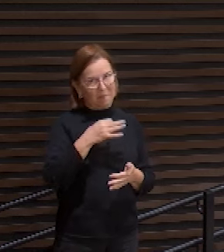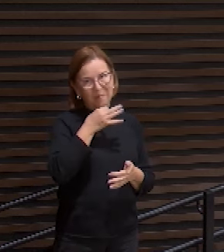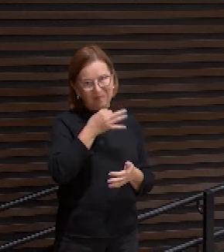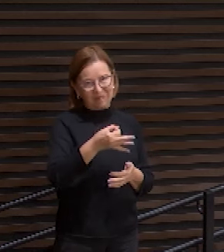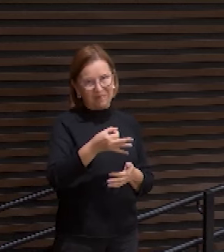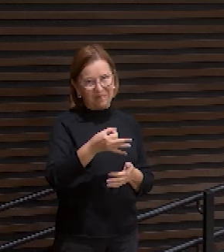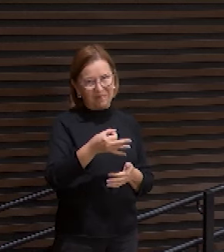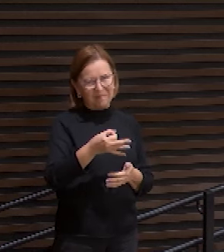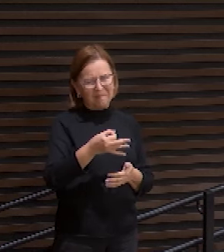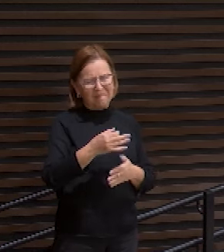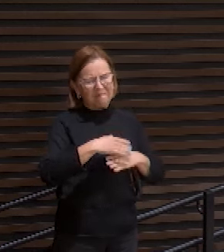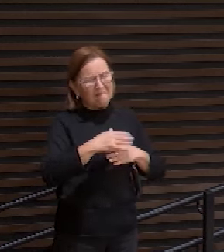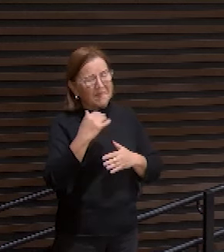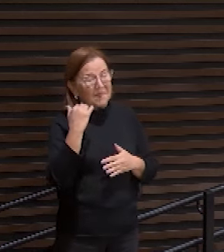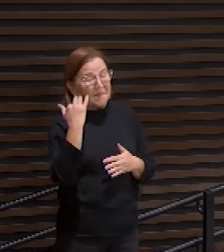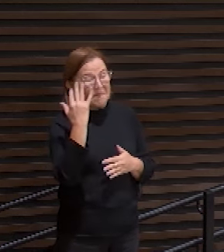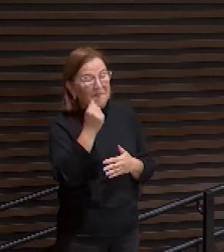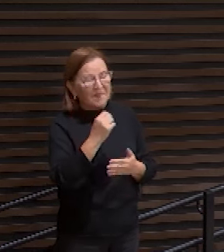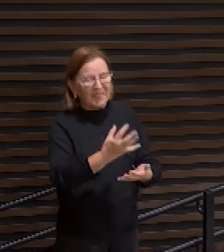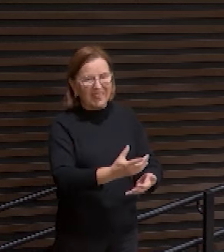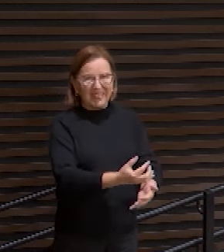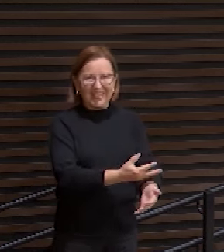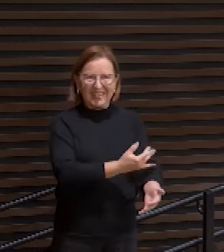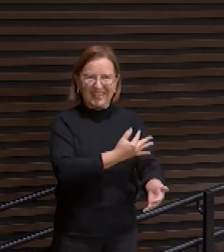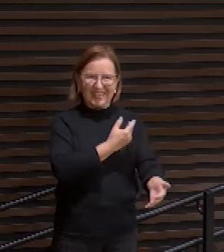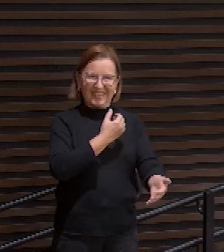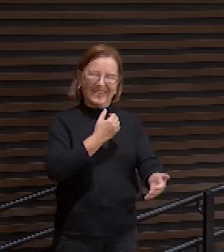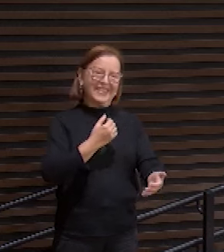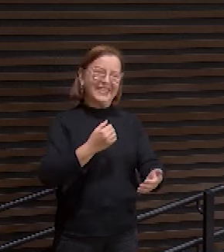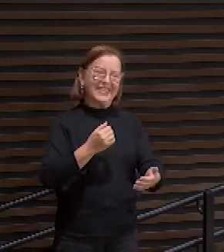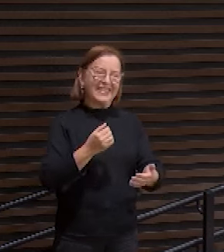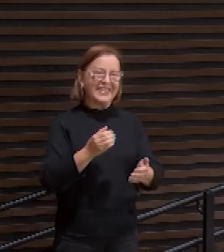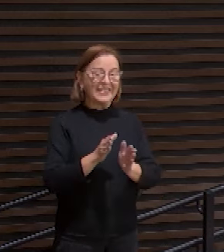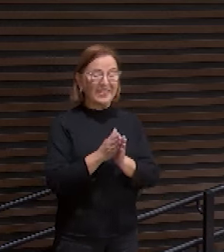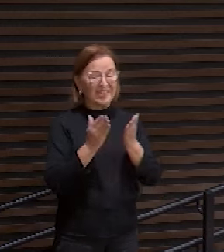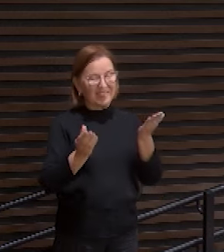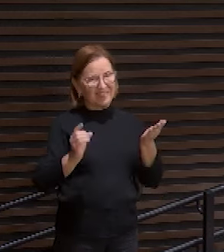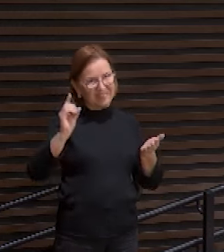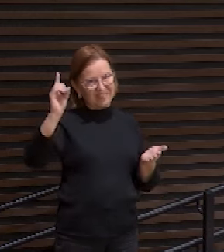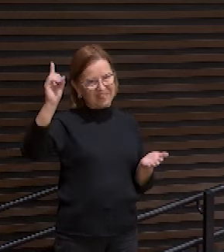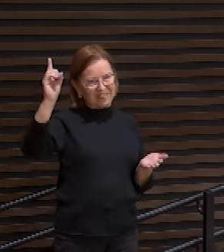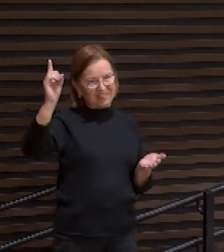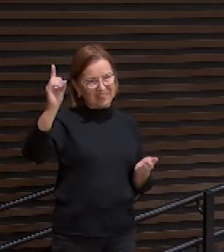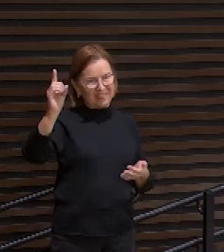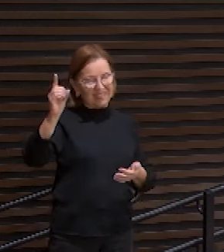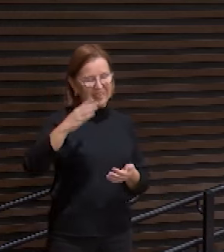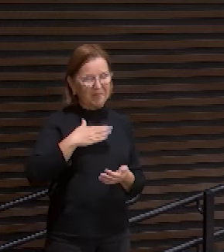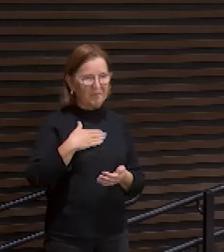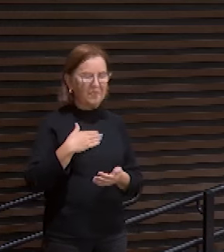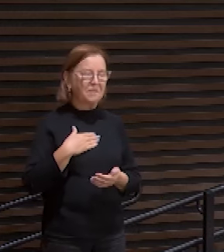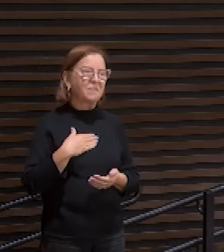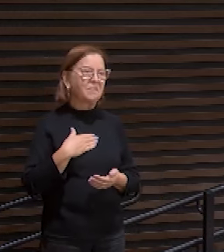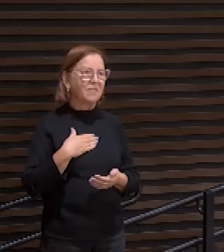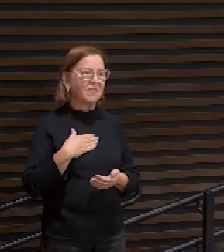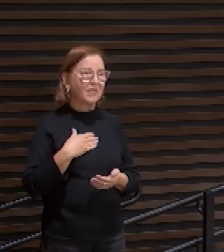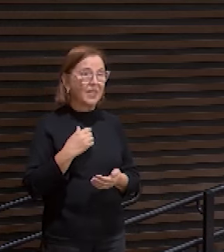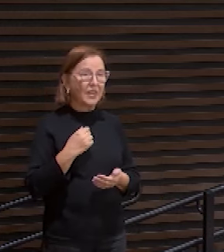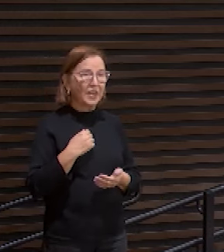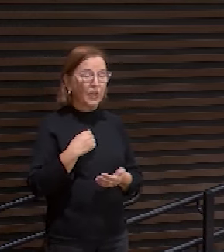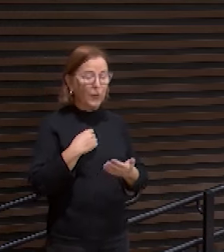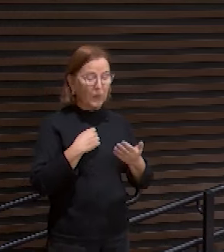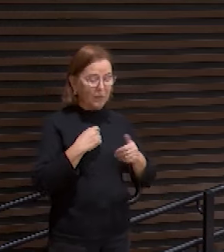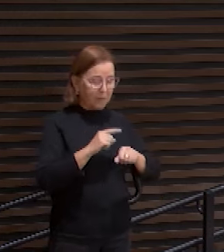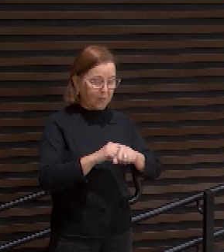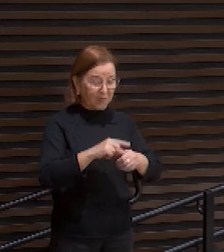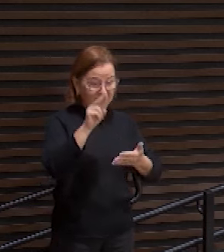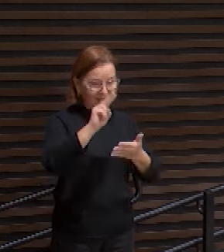mais belos e mais emocionantes das Escrituras. Em mim, quando eu me deparo com esse texto, ele me